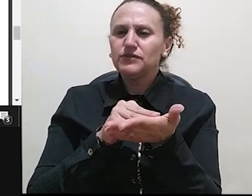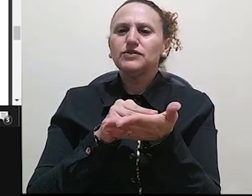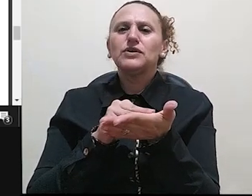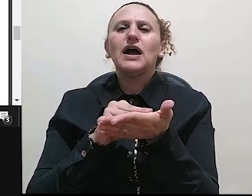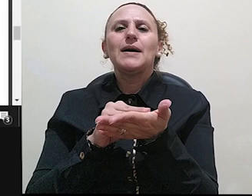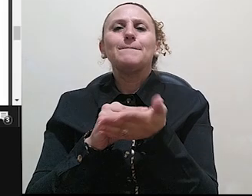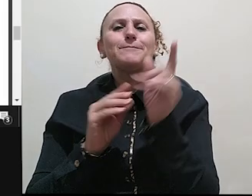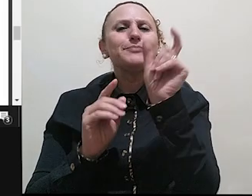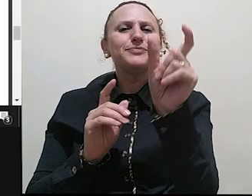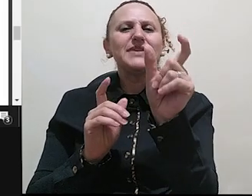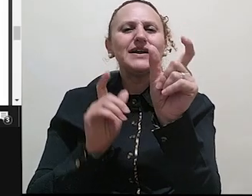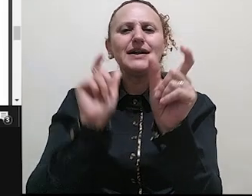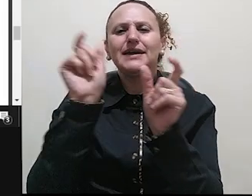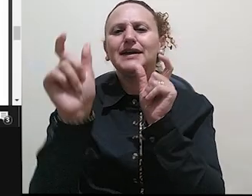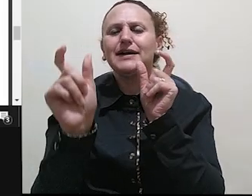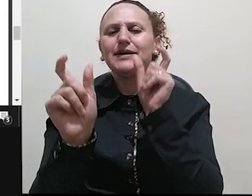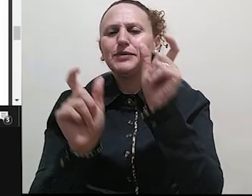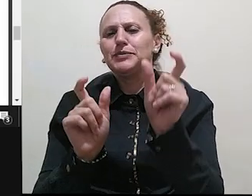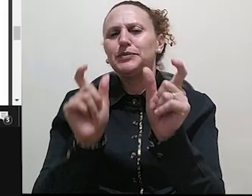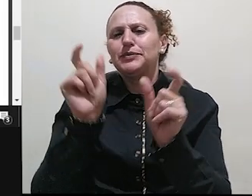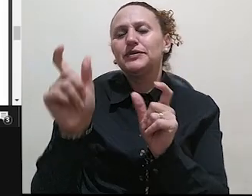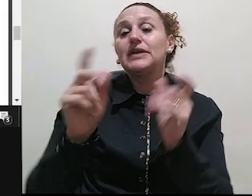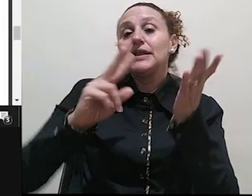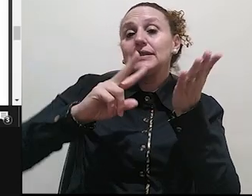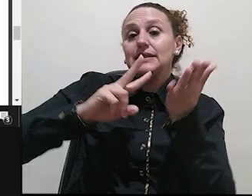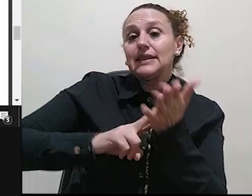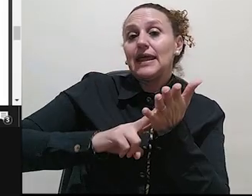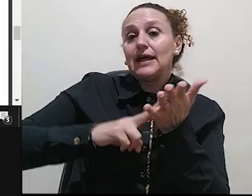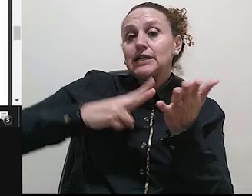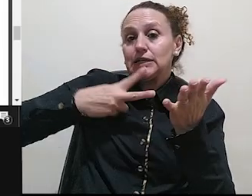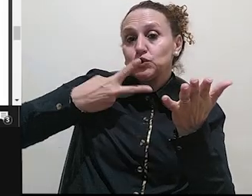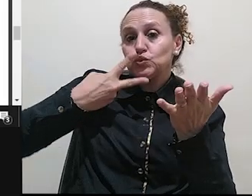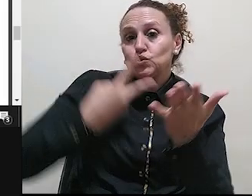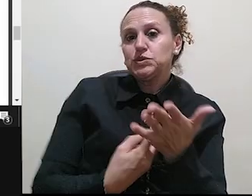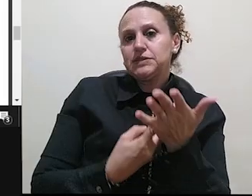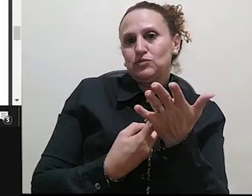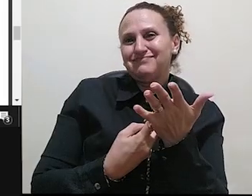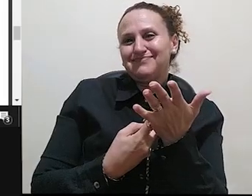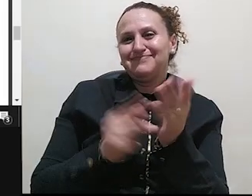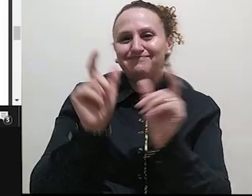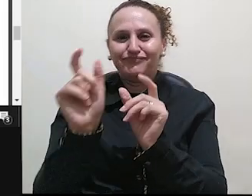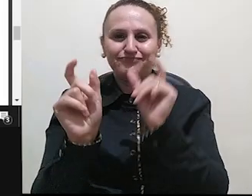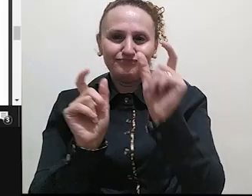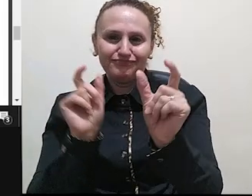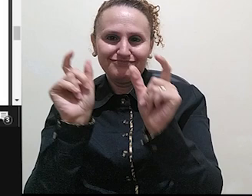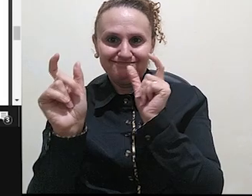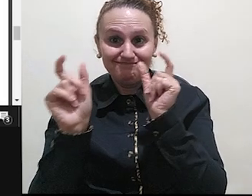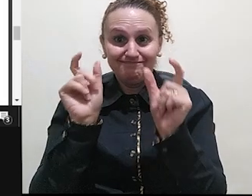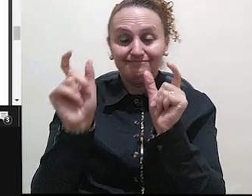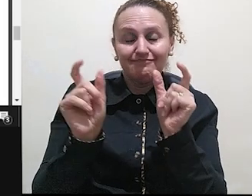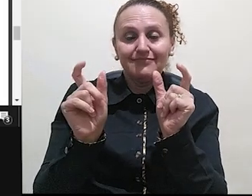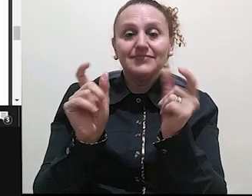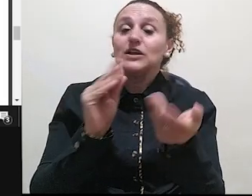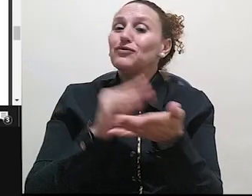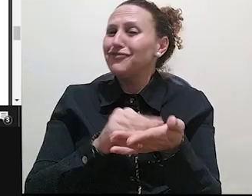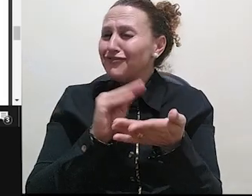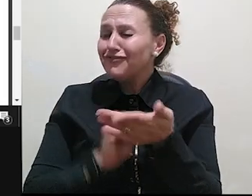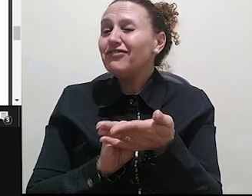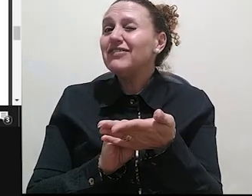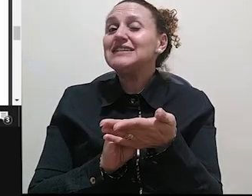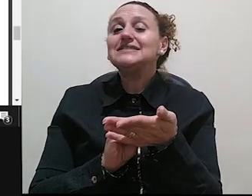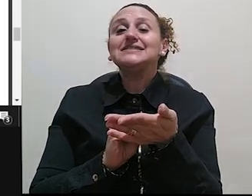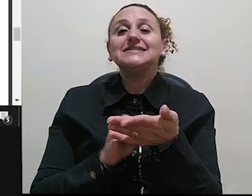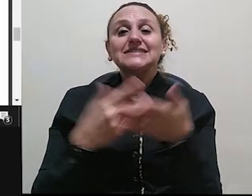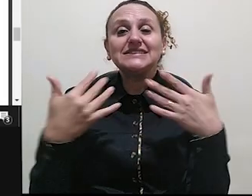Então ele está falando qual que é a crítica negativa do ponto de vista dele com relação ao texto. É que não traduz os textos, alguns